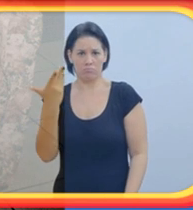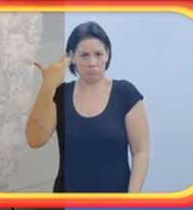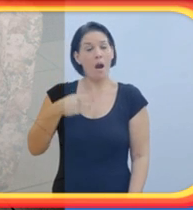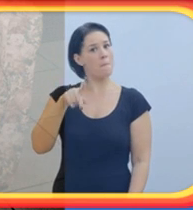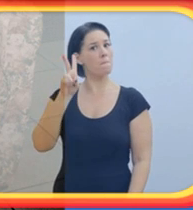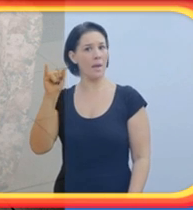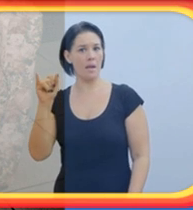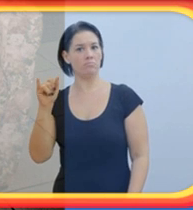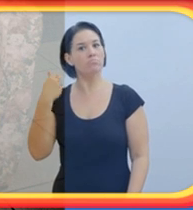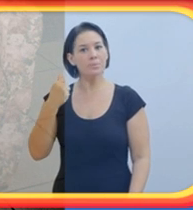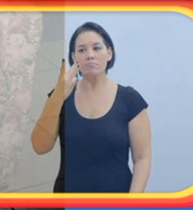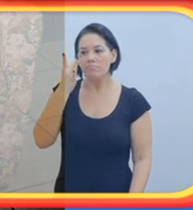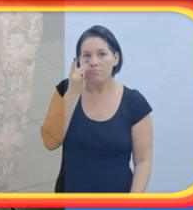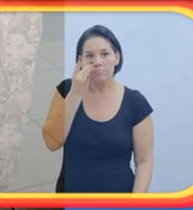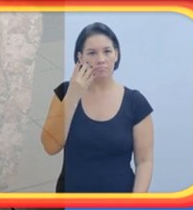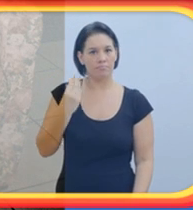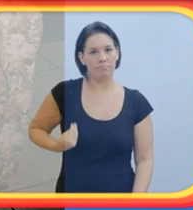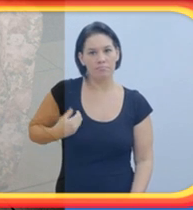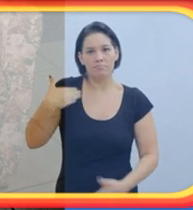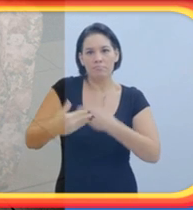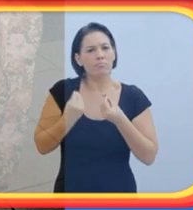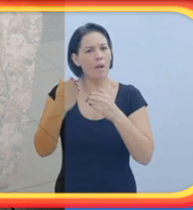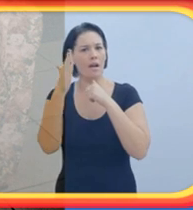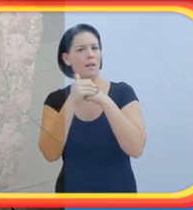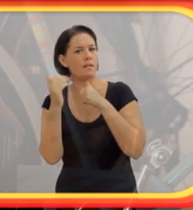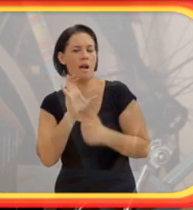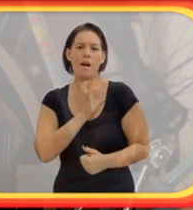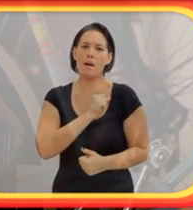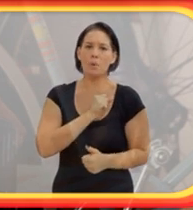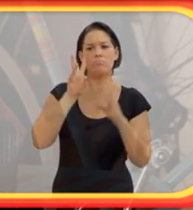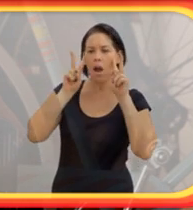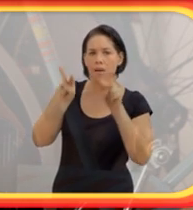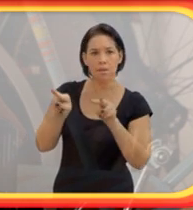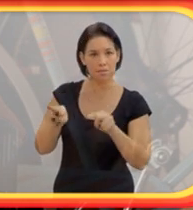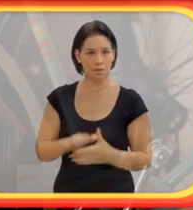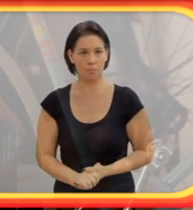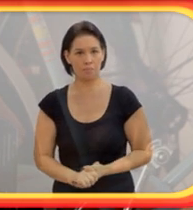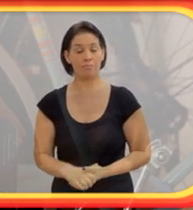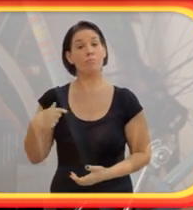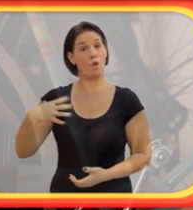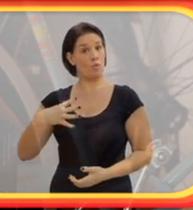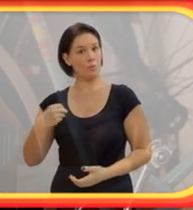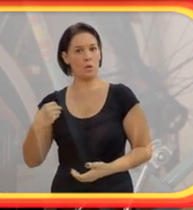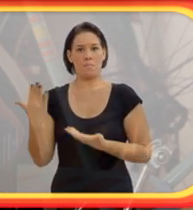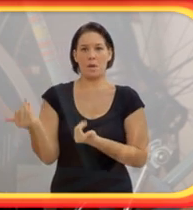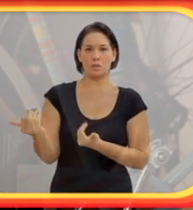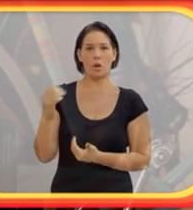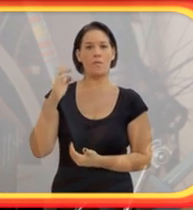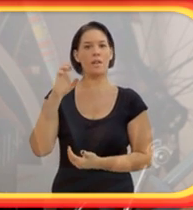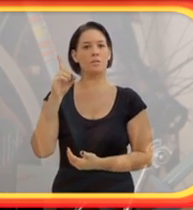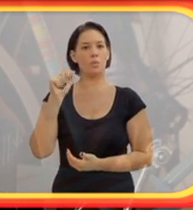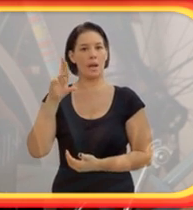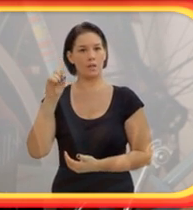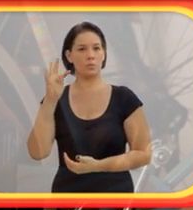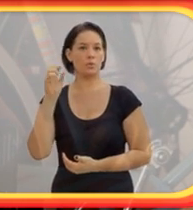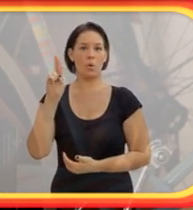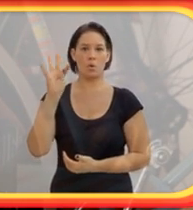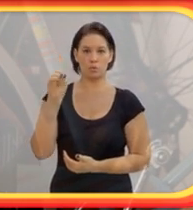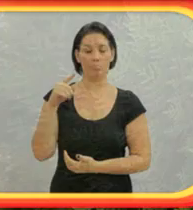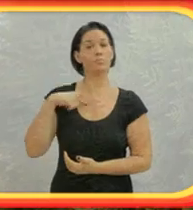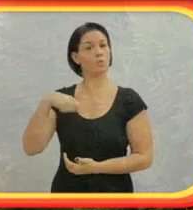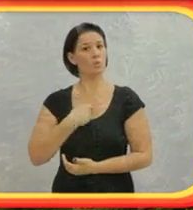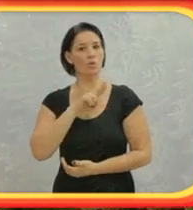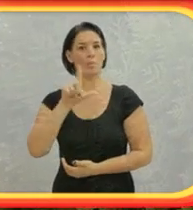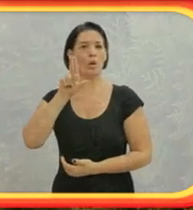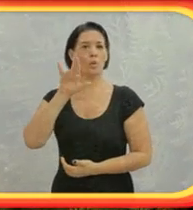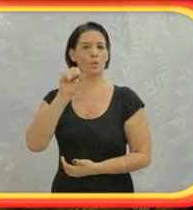Fernando. Pai que é pai, tem que dar mais do que presente. Pai que é pai, tem que dar amor, carinho, atenção.